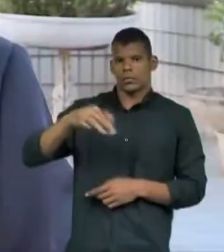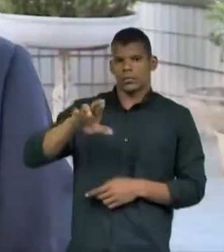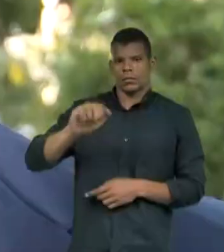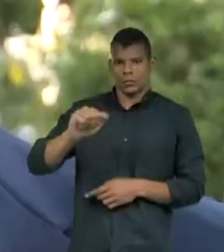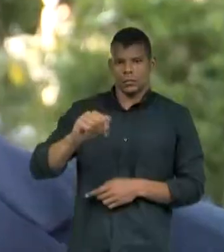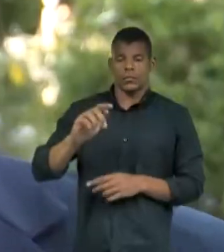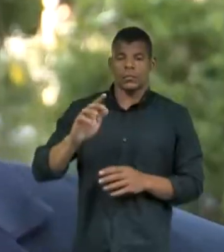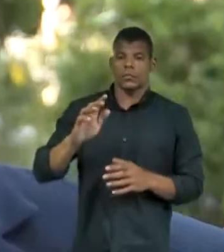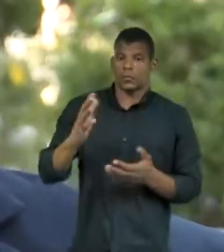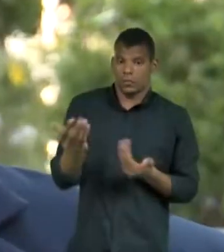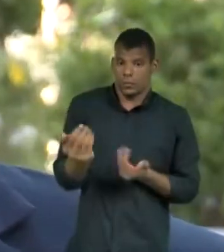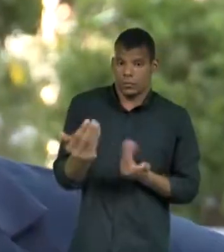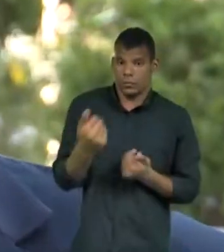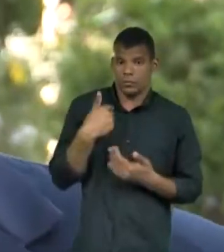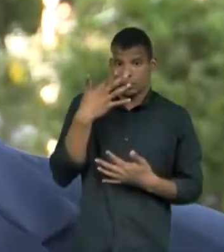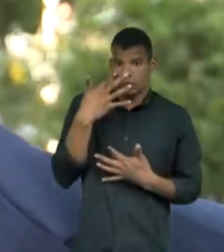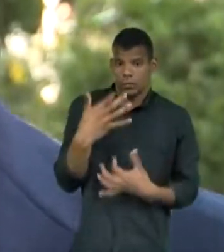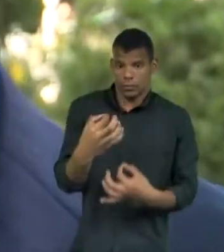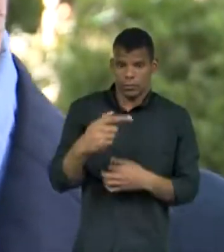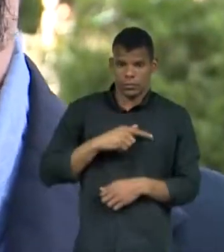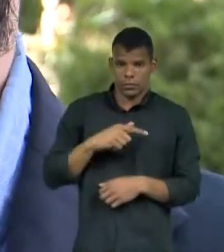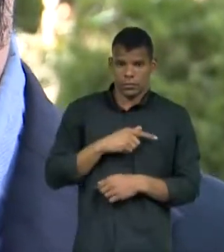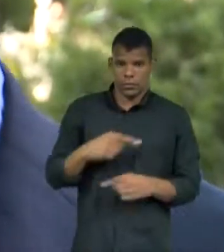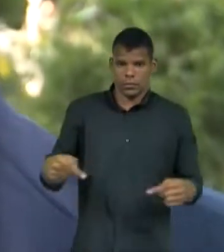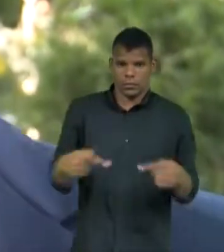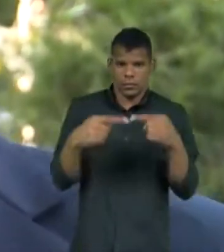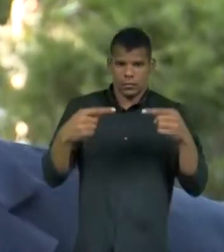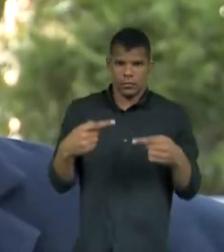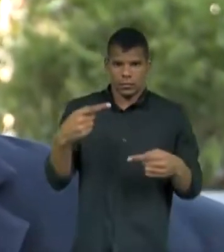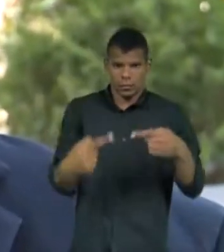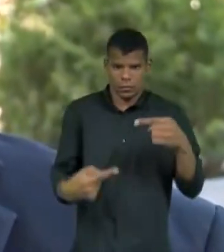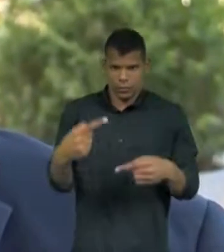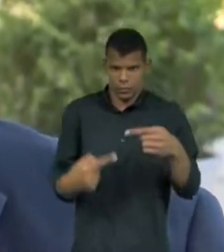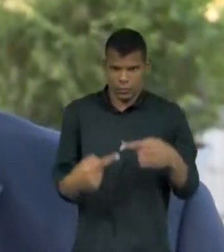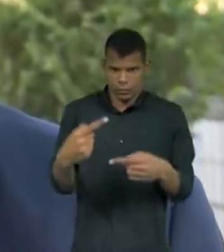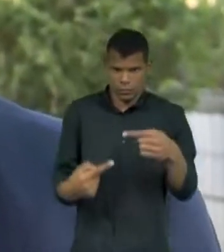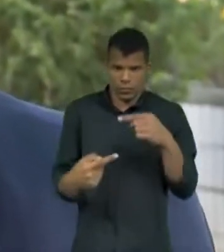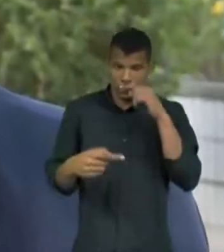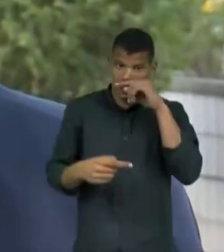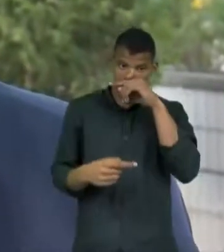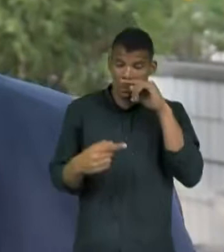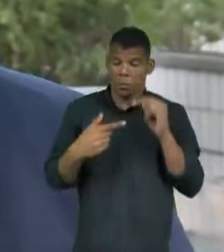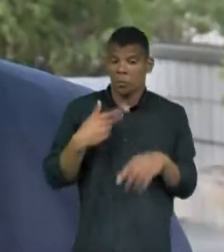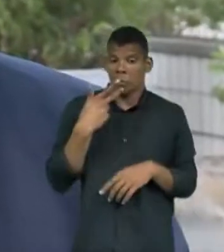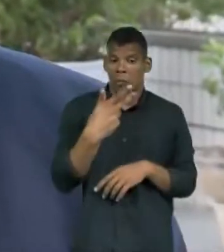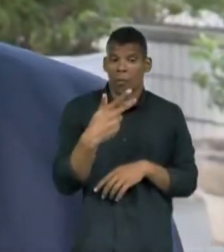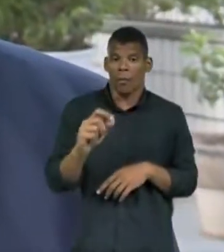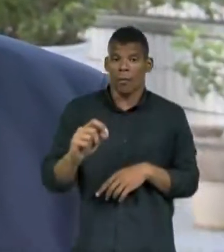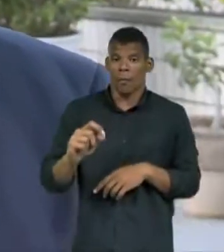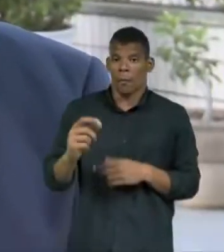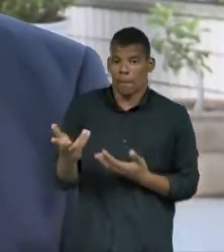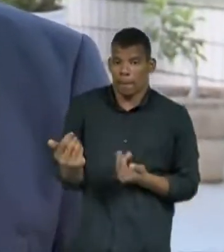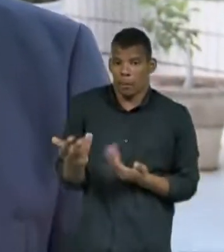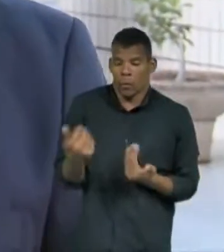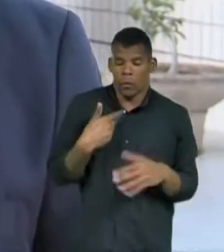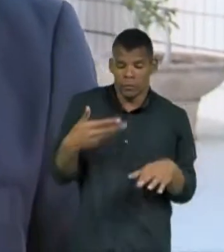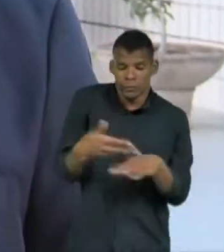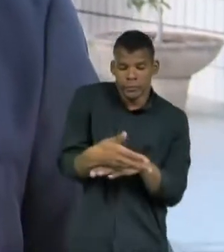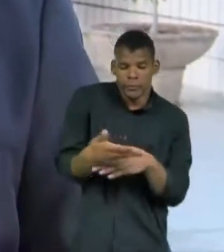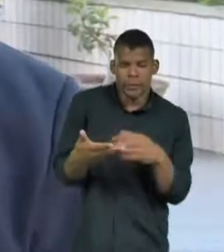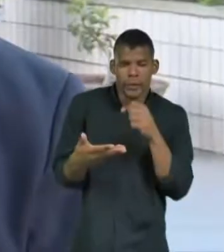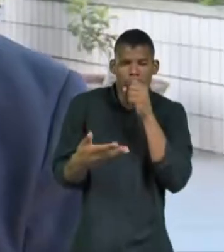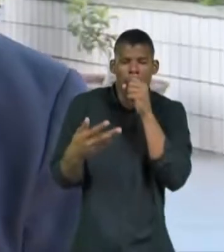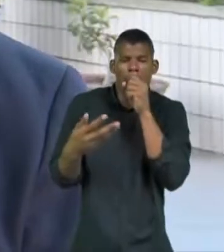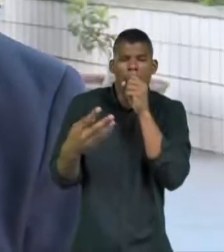política, principalmente nas redes sociais. E ressalta que cada vez mais eles buscam espaço de destaque no